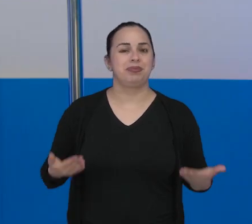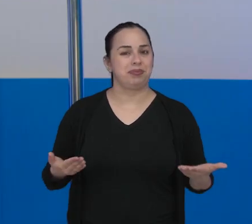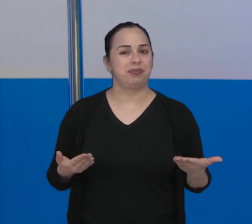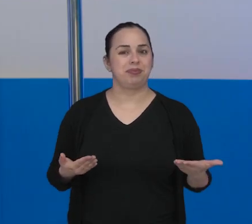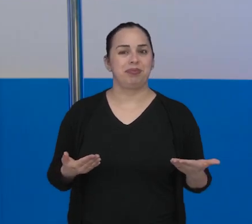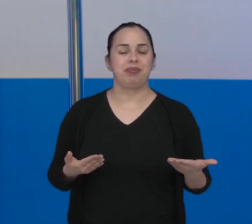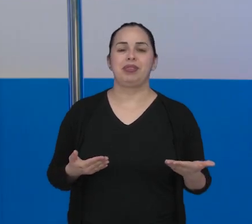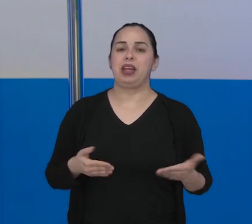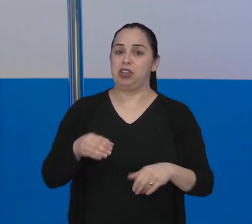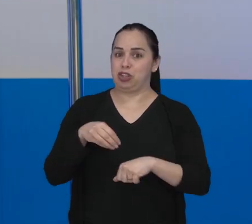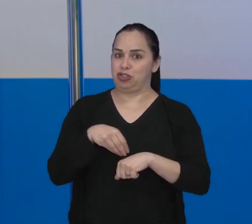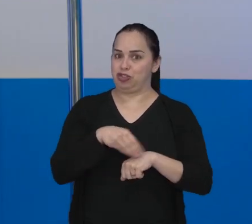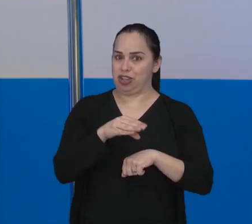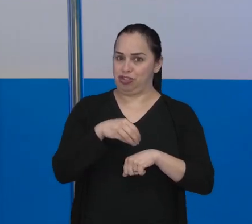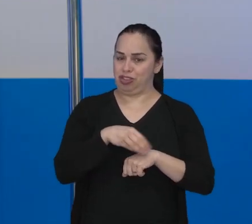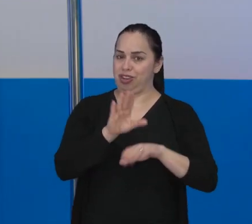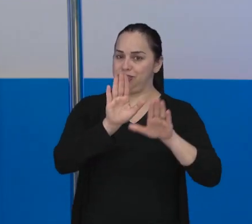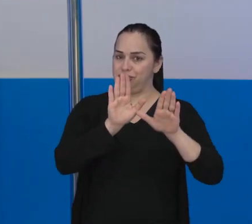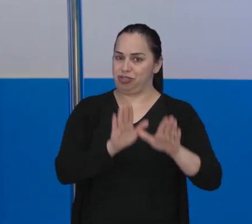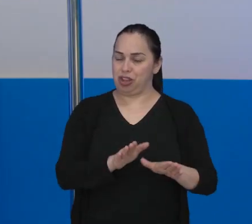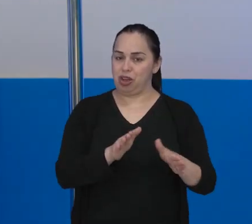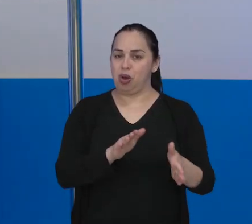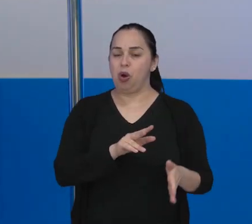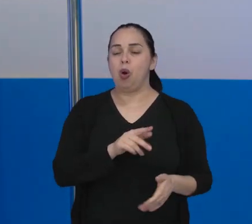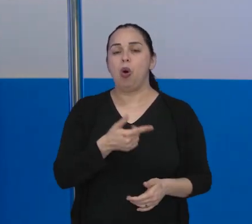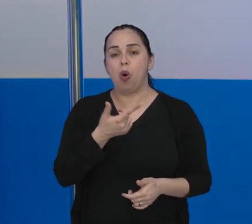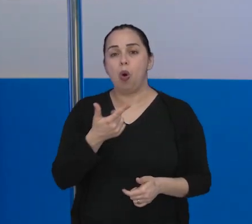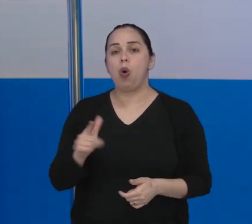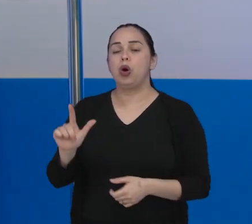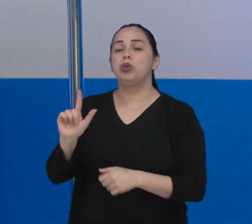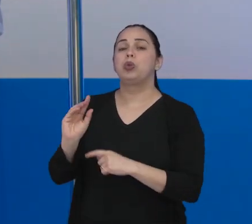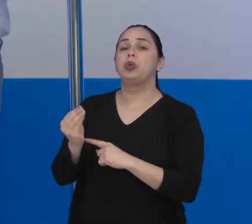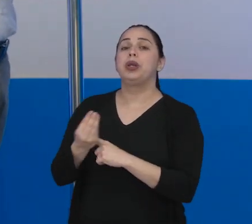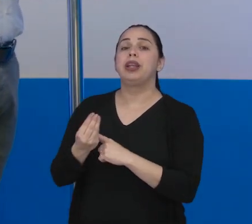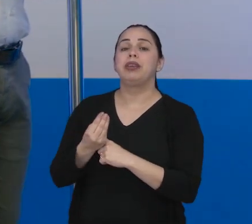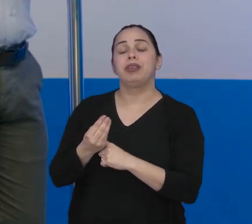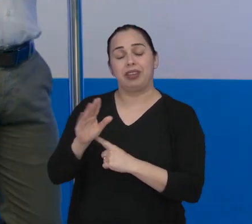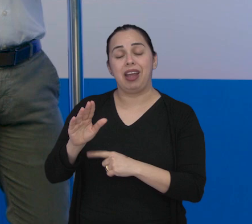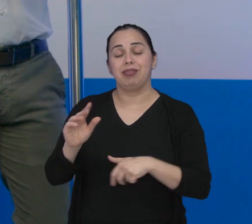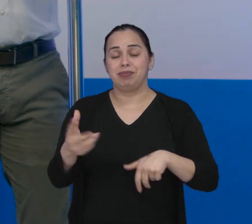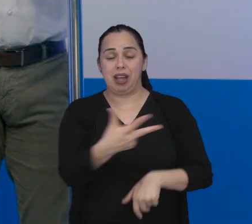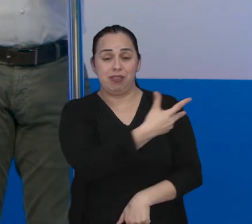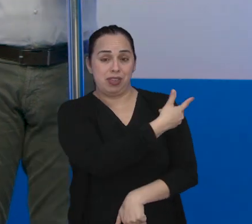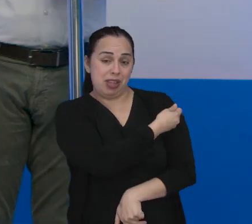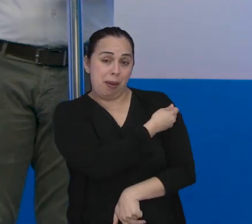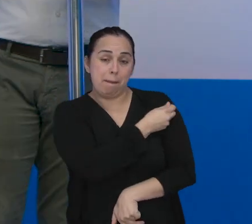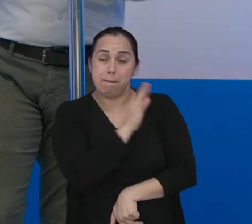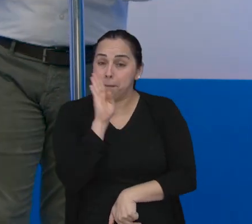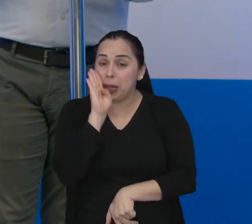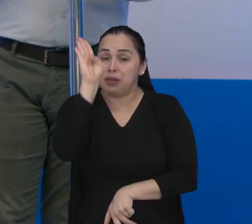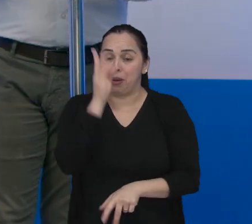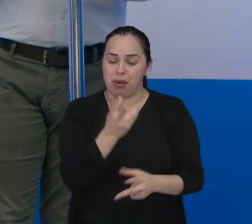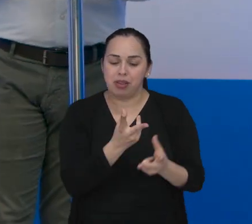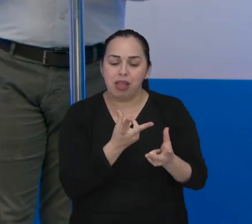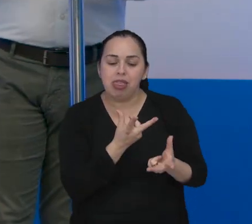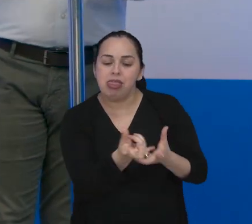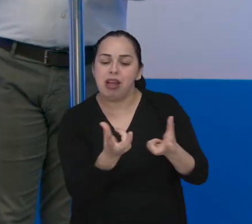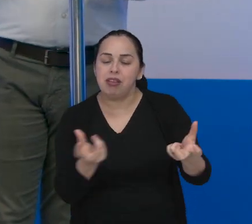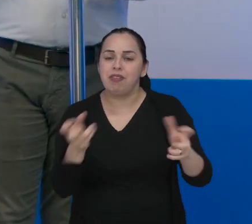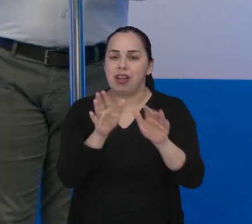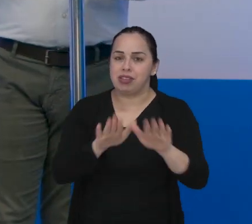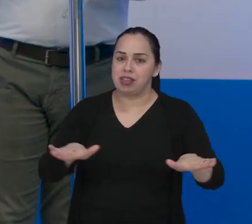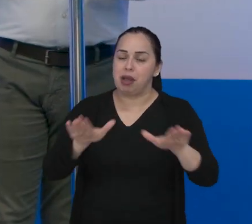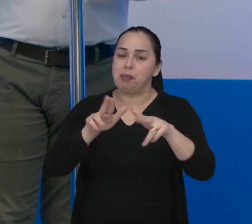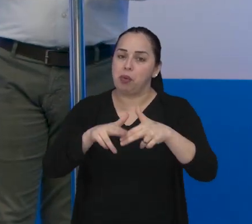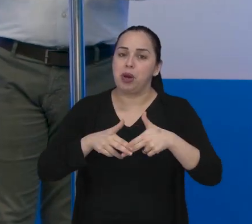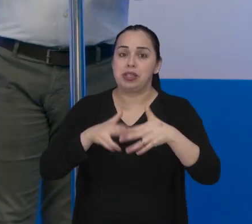E pessoal, além da dica que a gente viu agora, outro cuidado essencial é a vacinação, principalmente para as crianças, viu? E aí vai agora